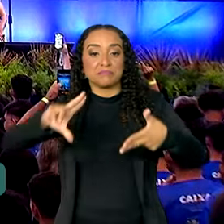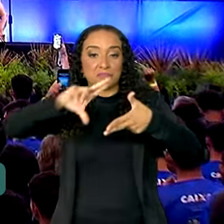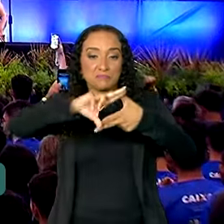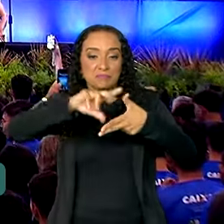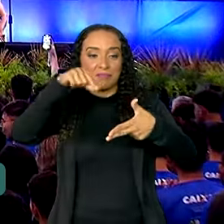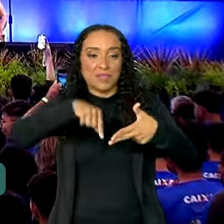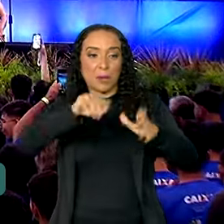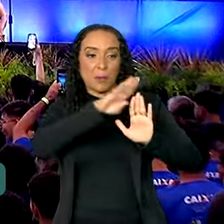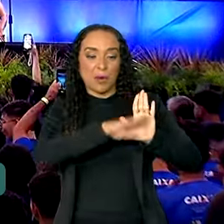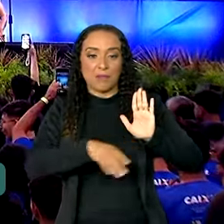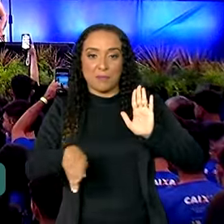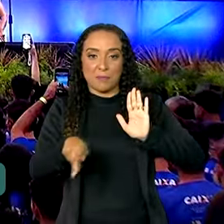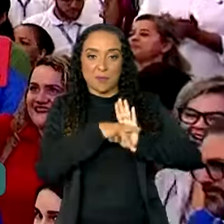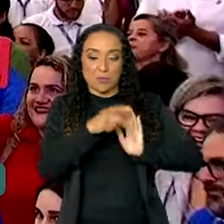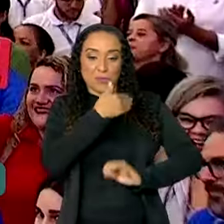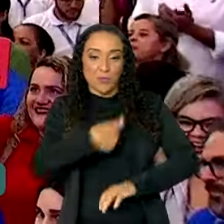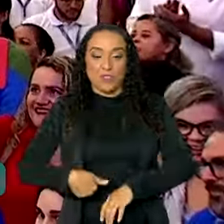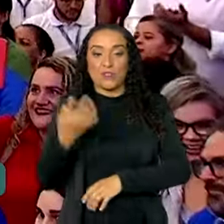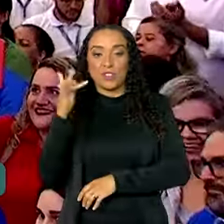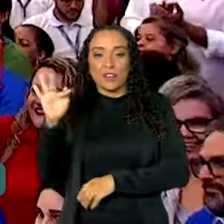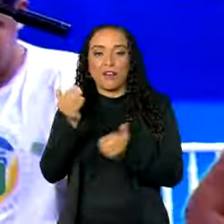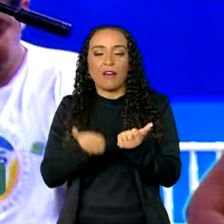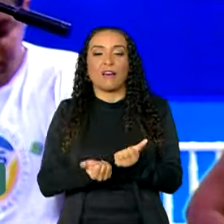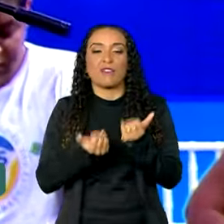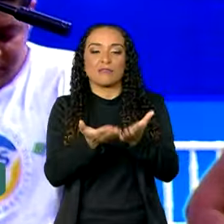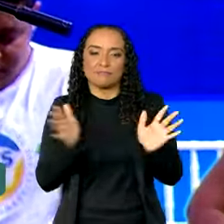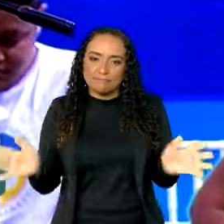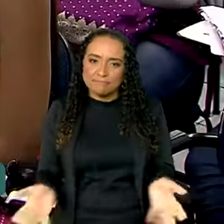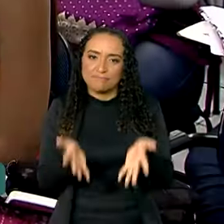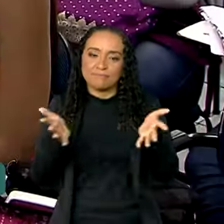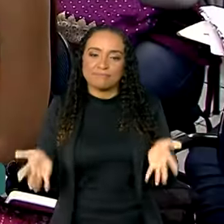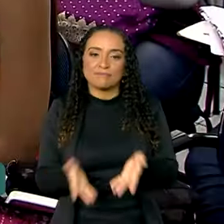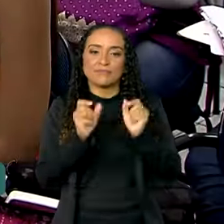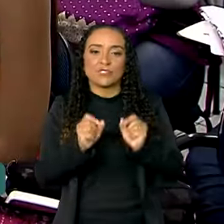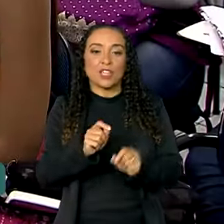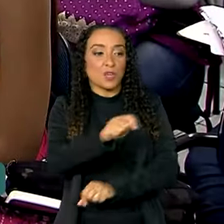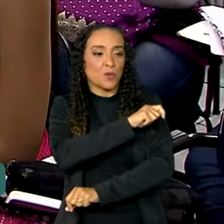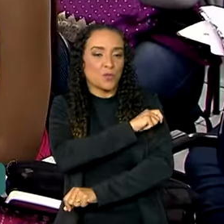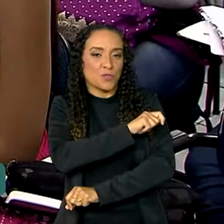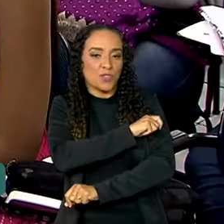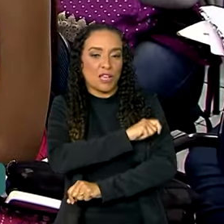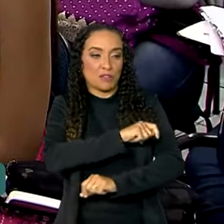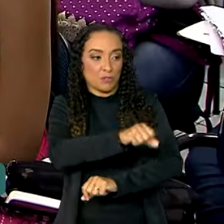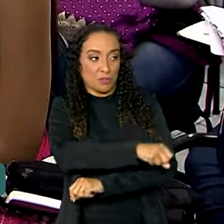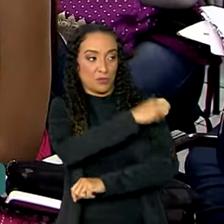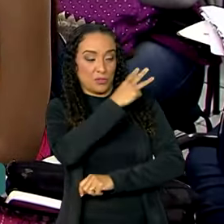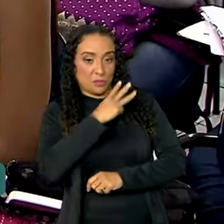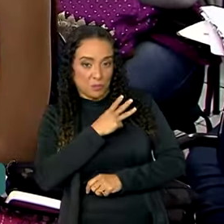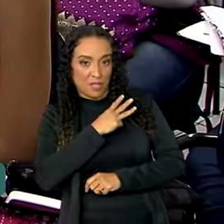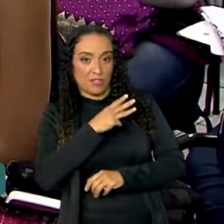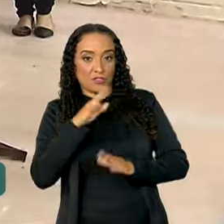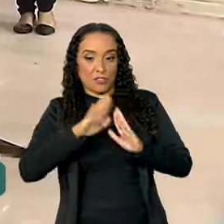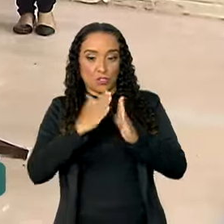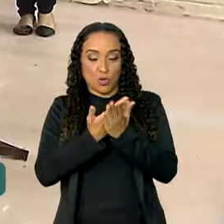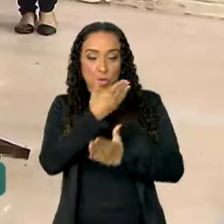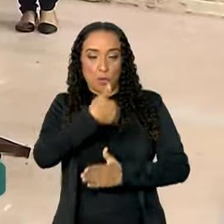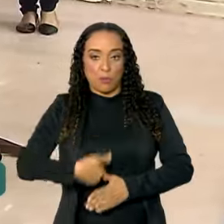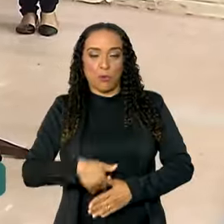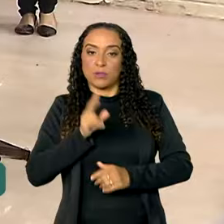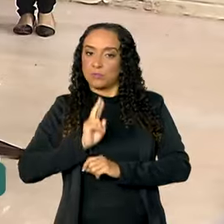é um programa do governo federal que oferece incentivos para que os estudantes do ensino médio público